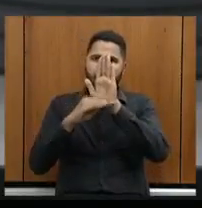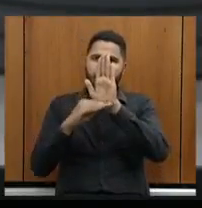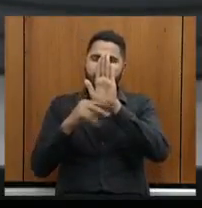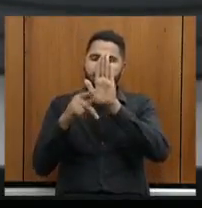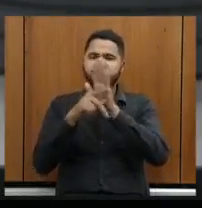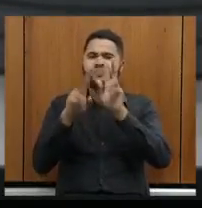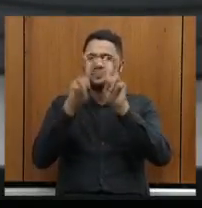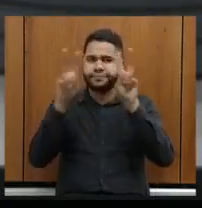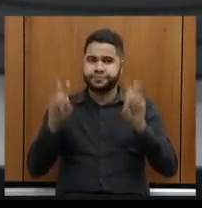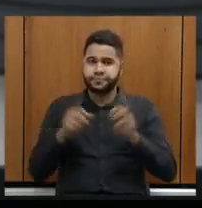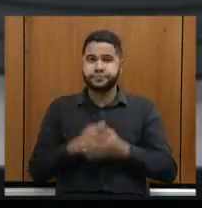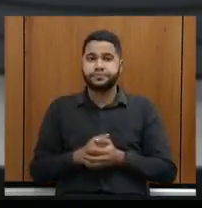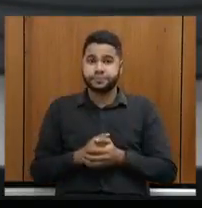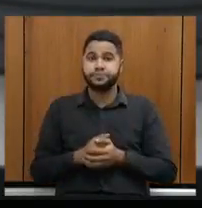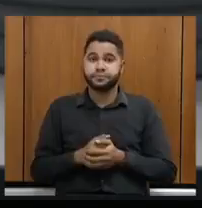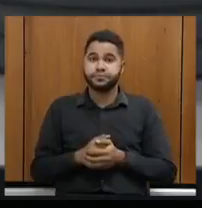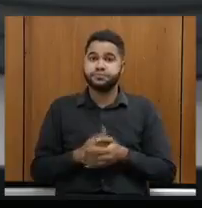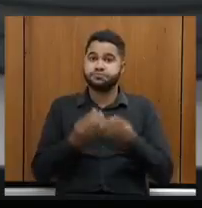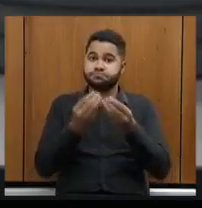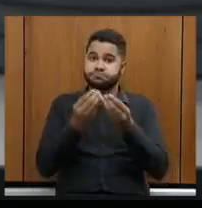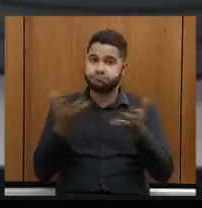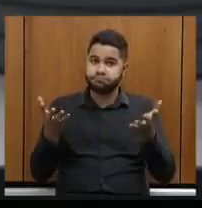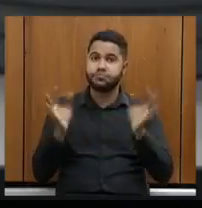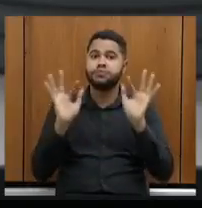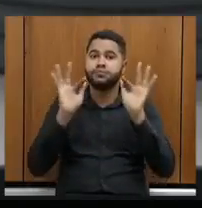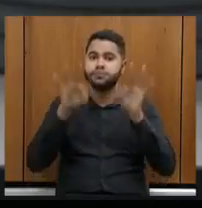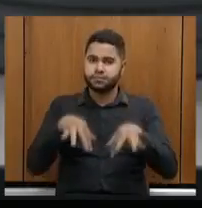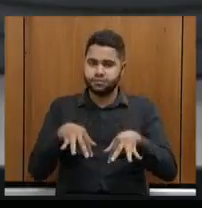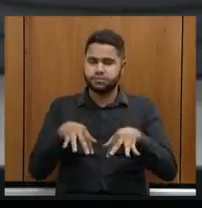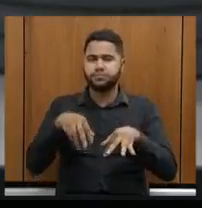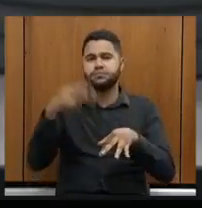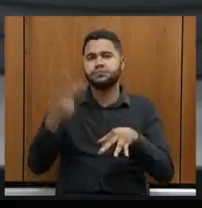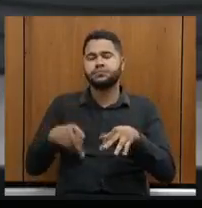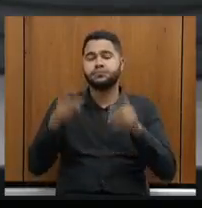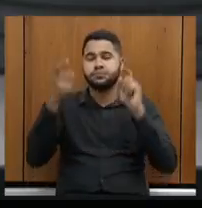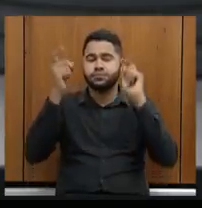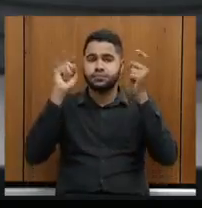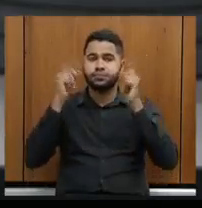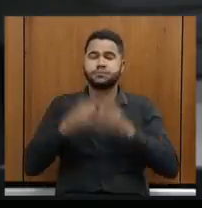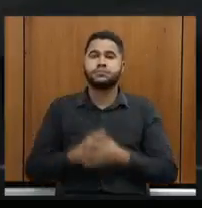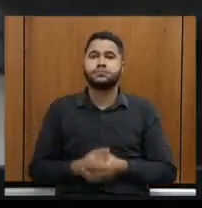abordado, que serão deliberadas ao fim desta reunião.